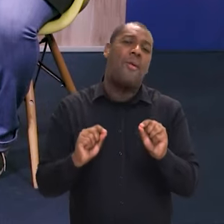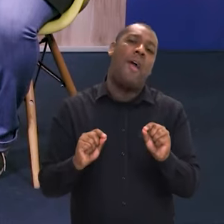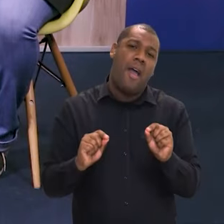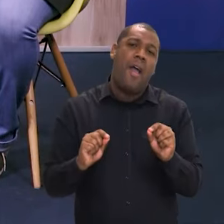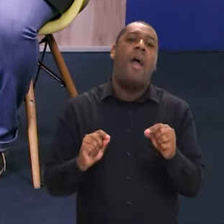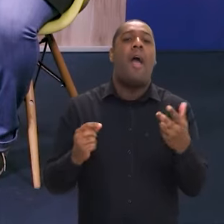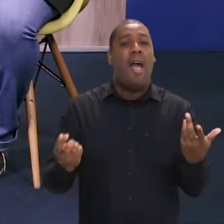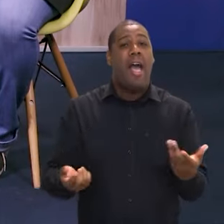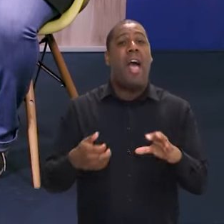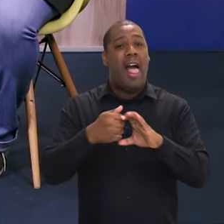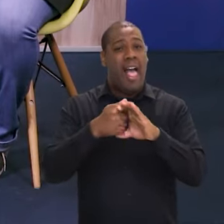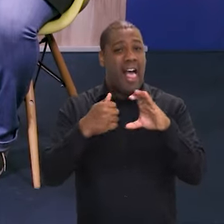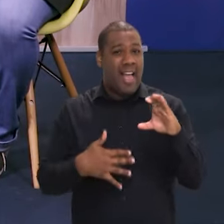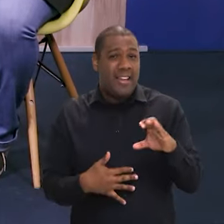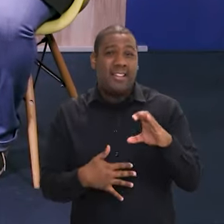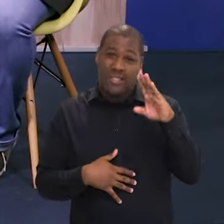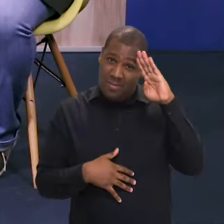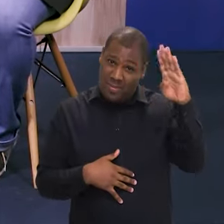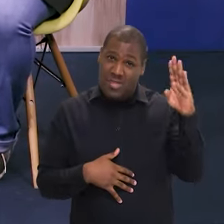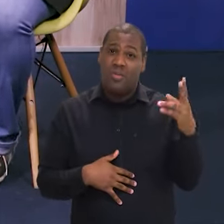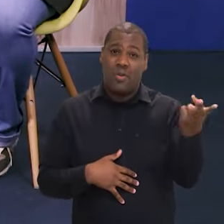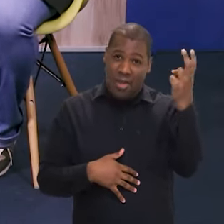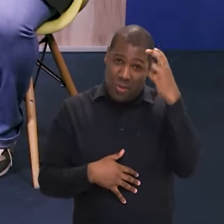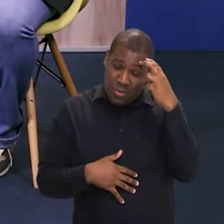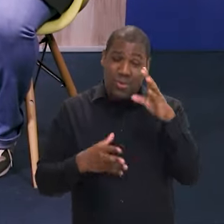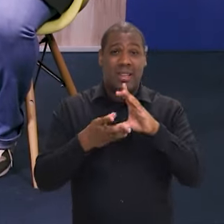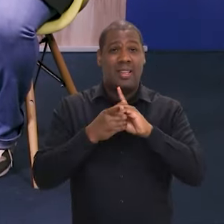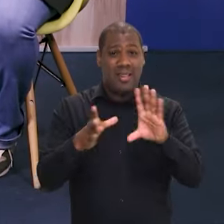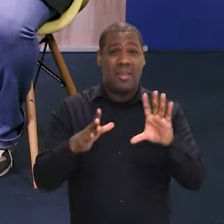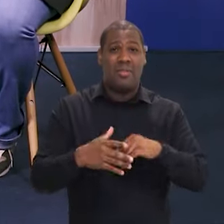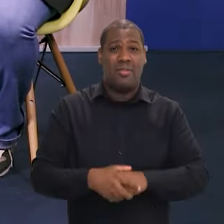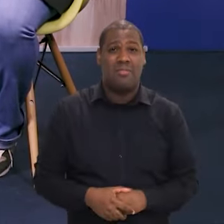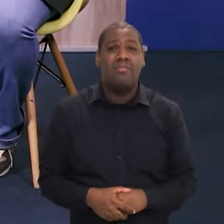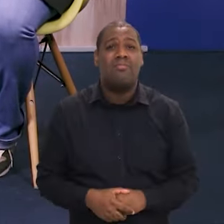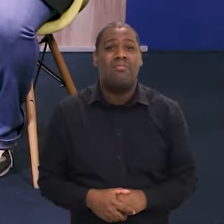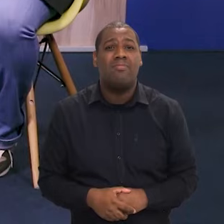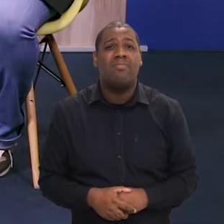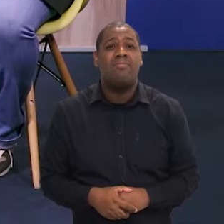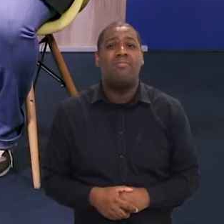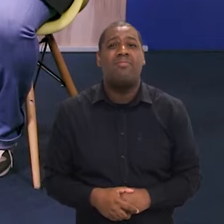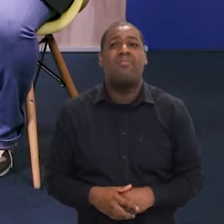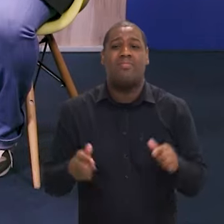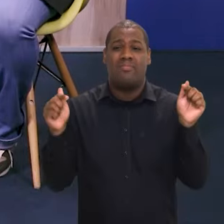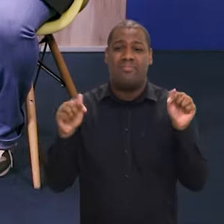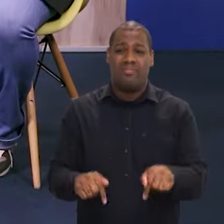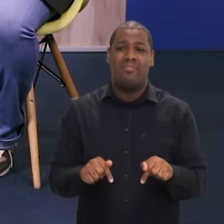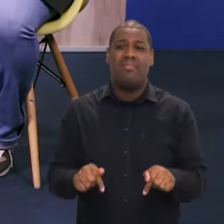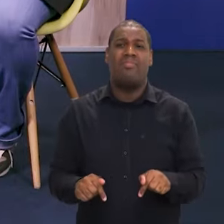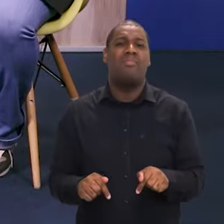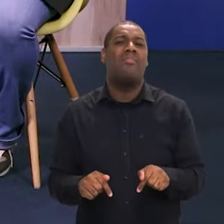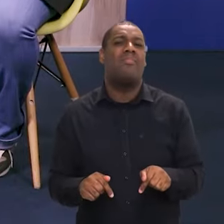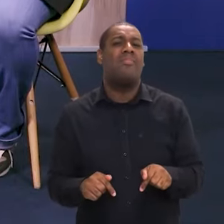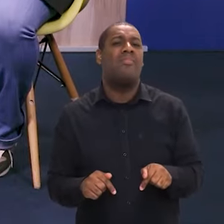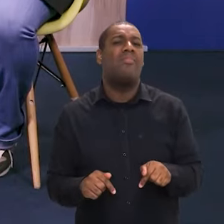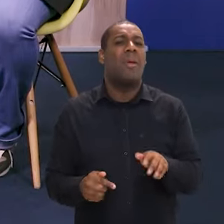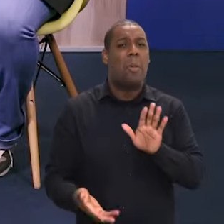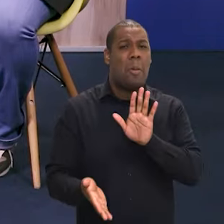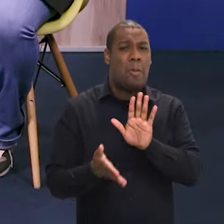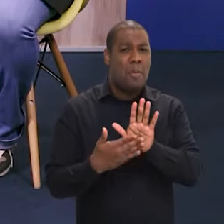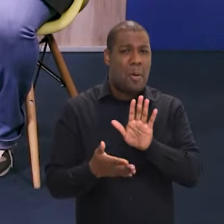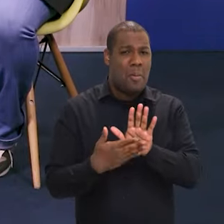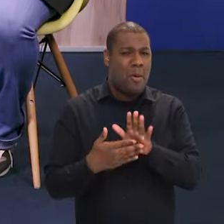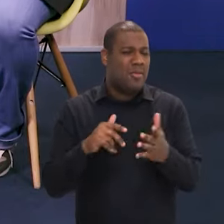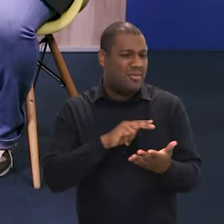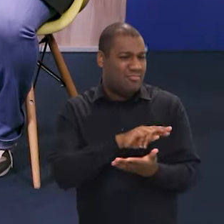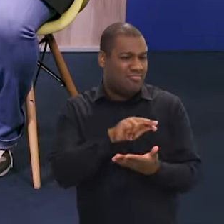democracia. E em todo esse ambiente que é festivo, mas também de reflexão crítica, né? De proposições, é a